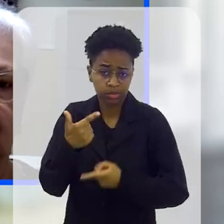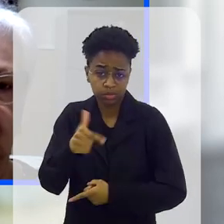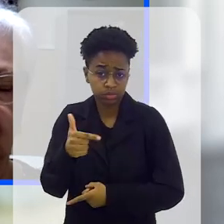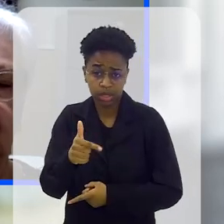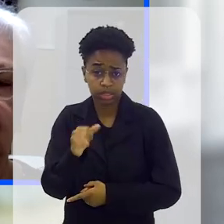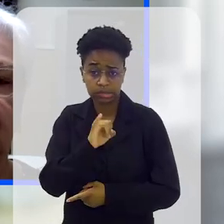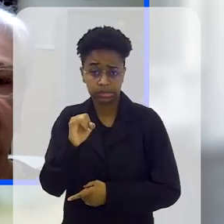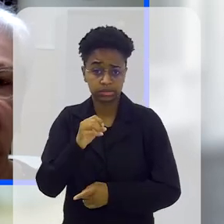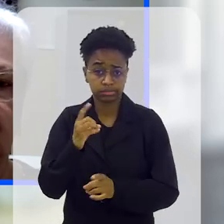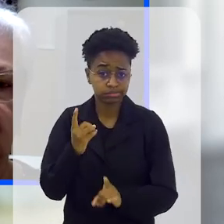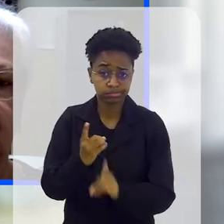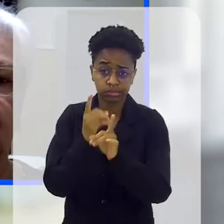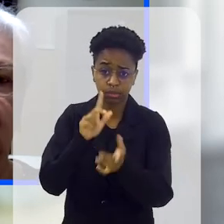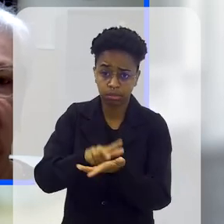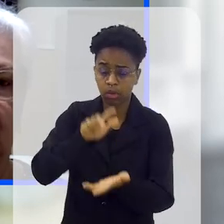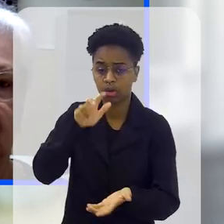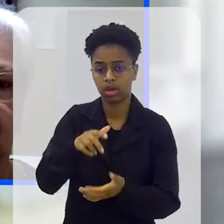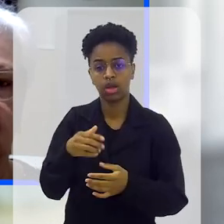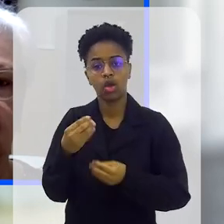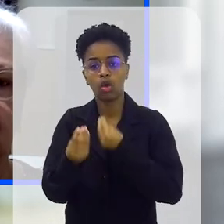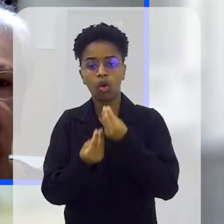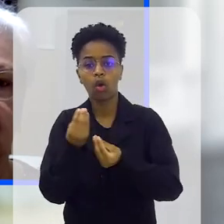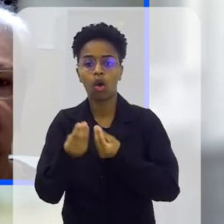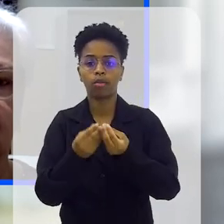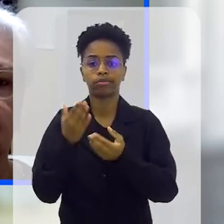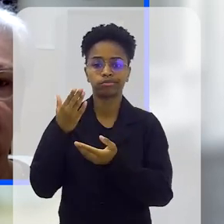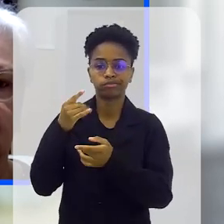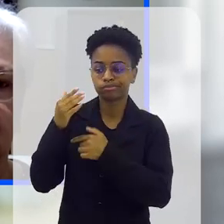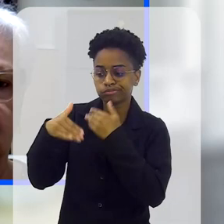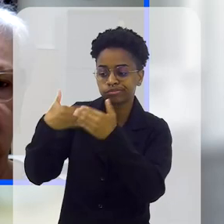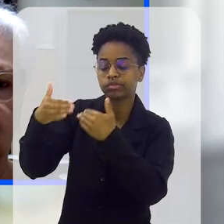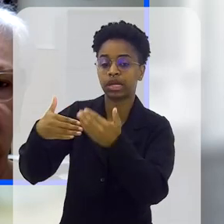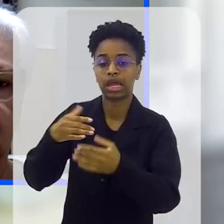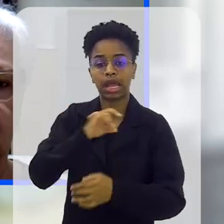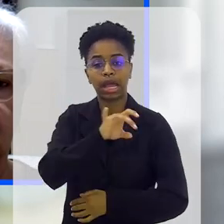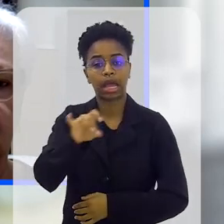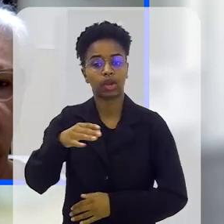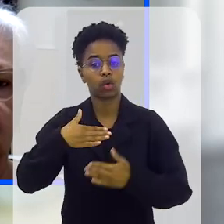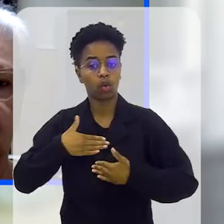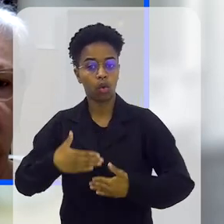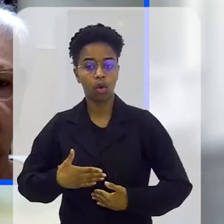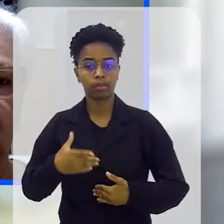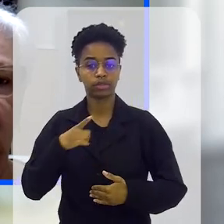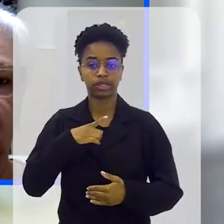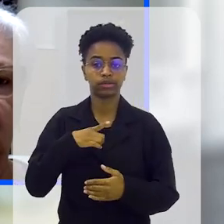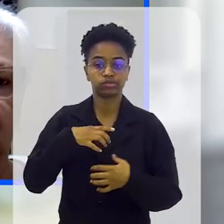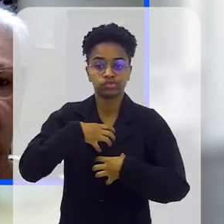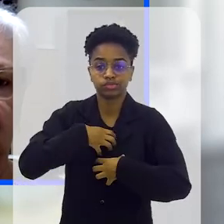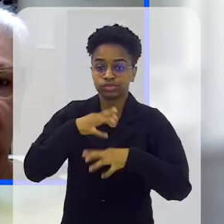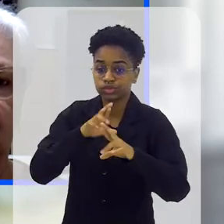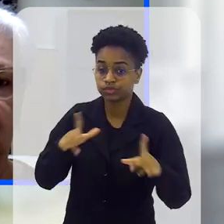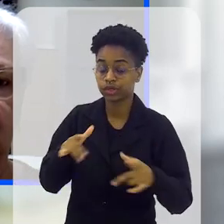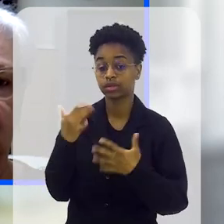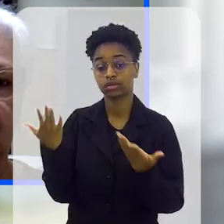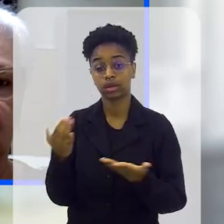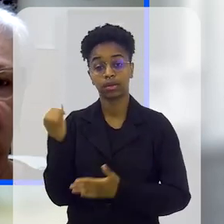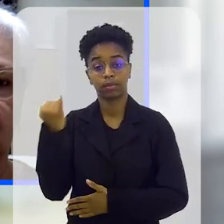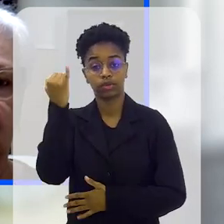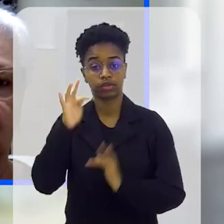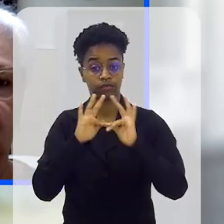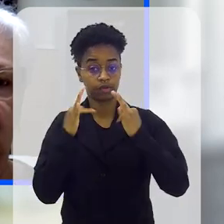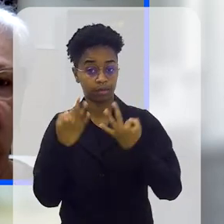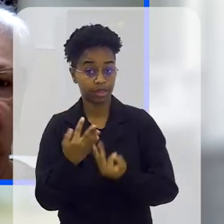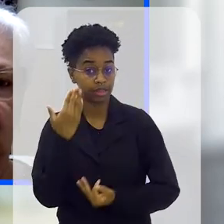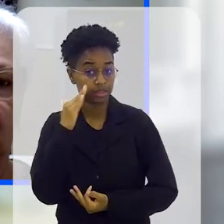a gente não encontra quando dá um diagnóstico. Como isso vai evoluir, cada corpinho vai responder de uma maneira. E é importante que os pais